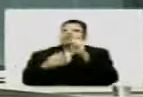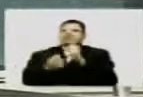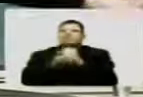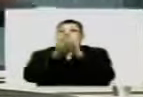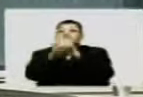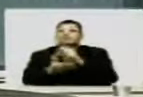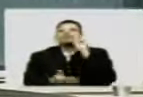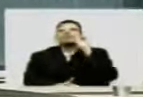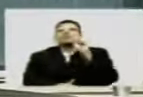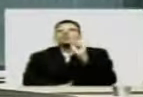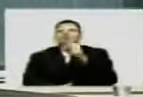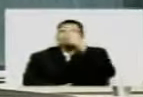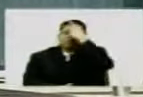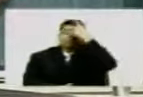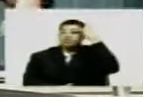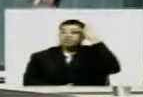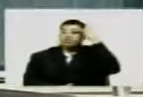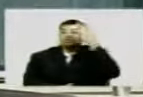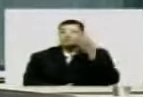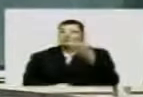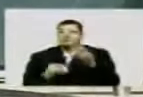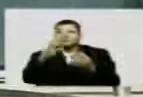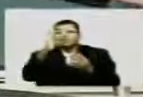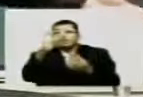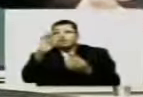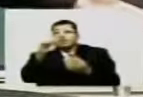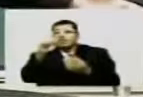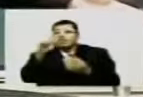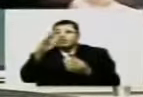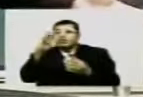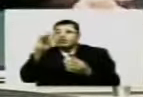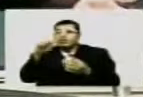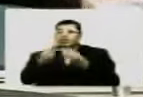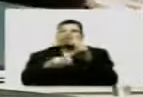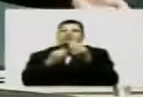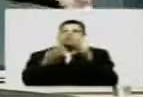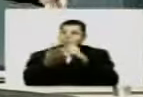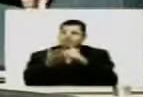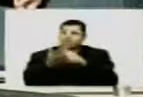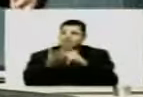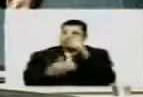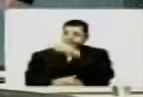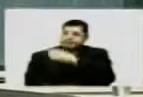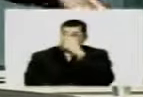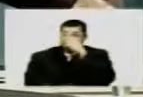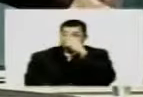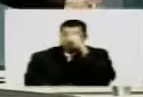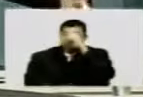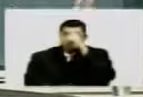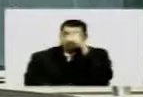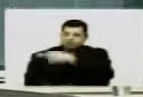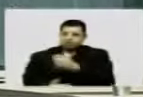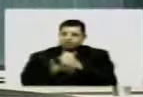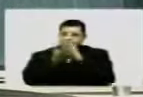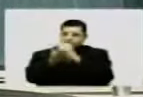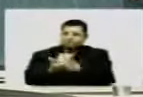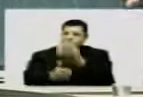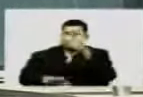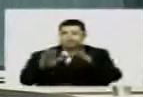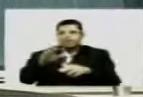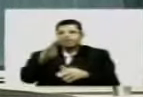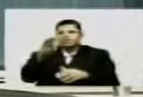quem vai atender? A população em Tabatinga e a de Assensas, que na verdade aquele hospital ali atende